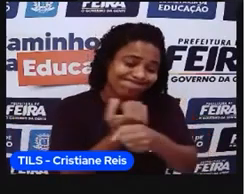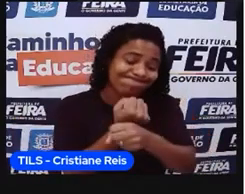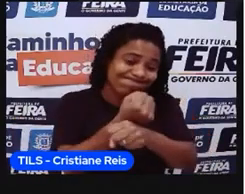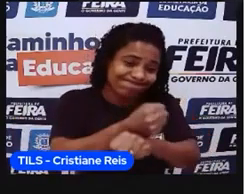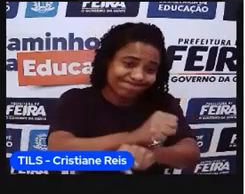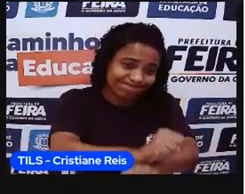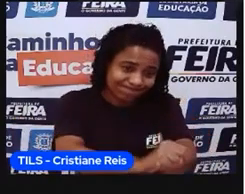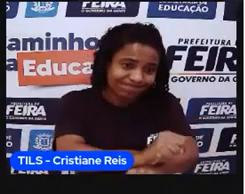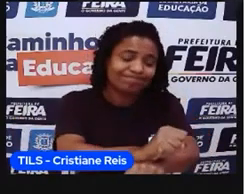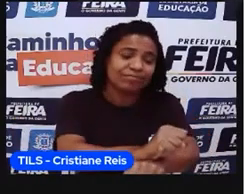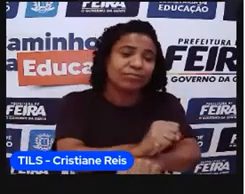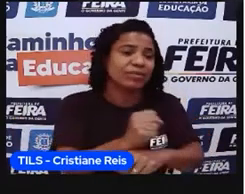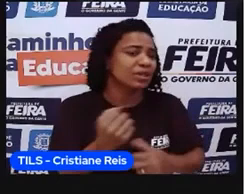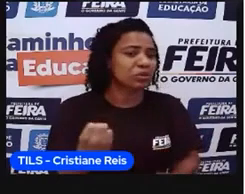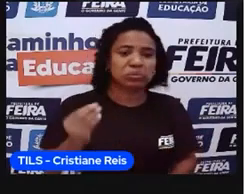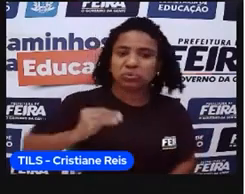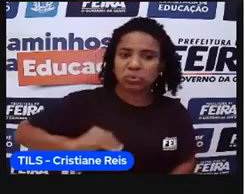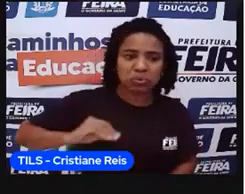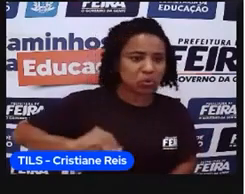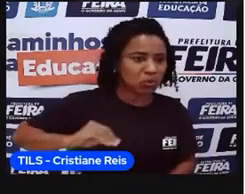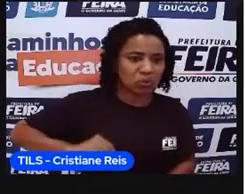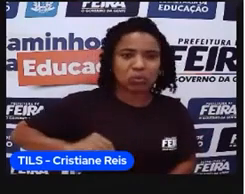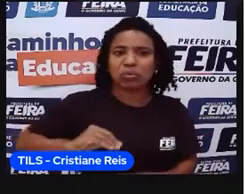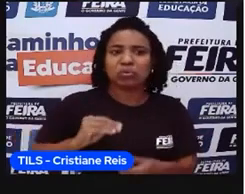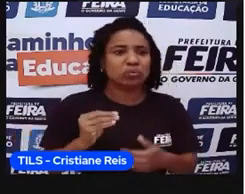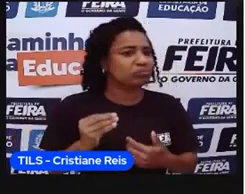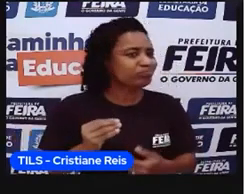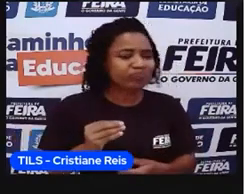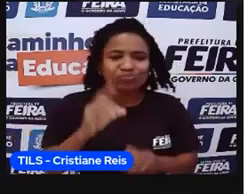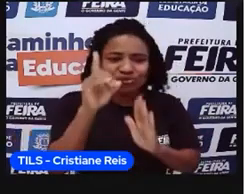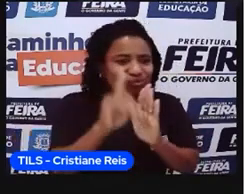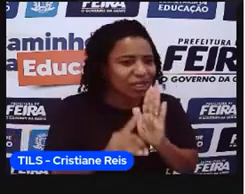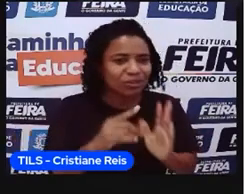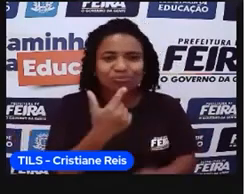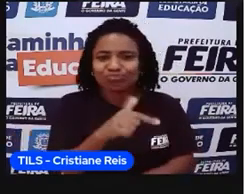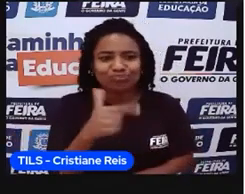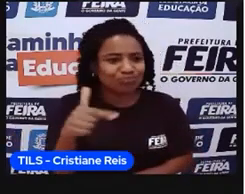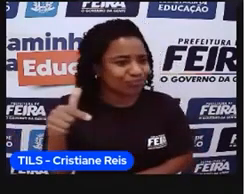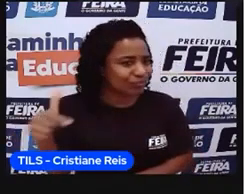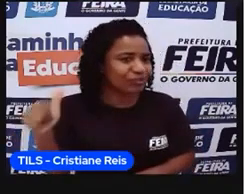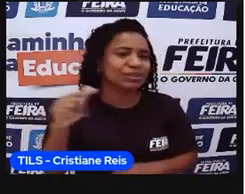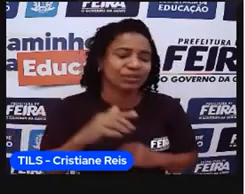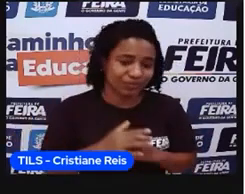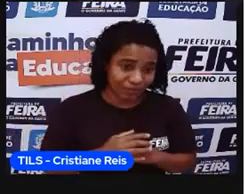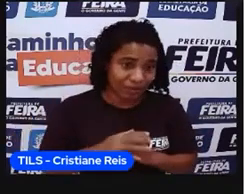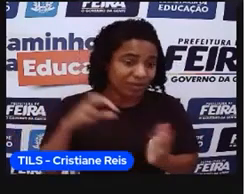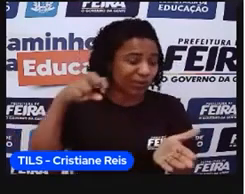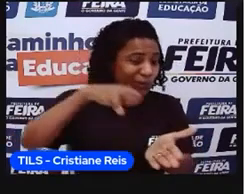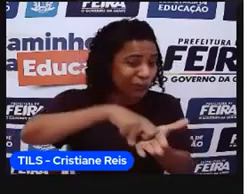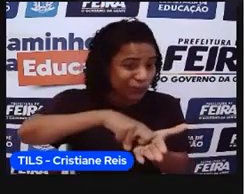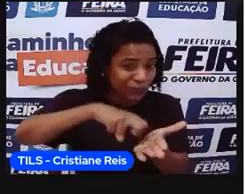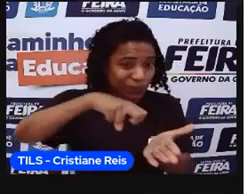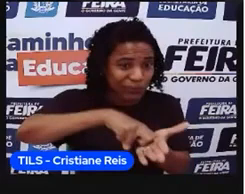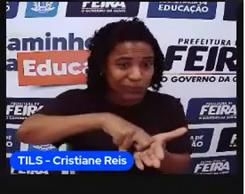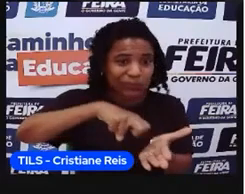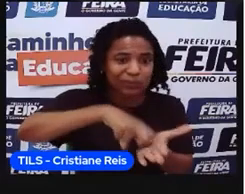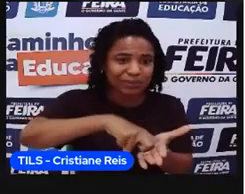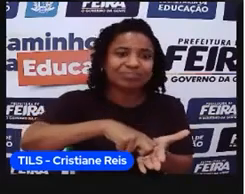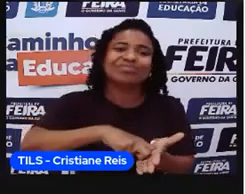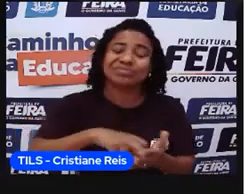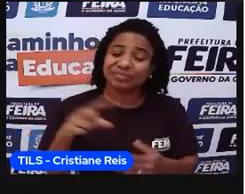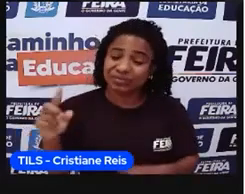escravo, sem nenhum tipo de benefício e muito trabalho, muita, né, muitos castigos, muitas privações.